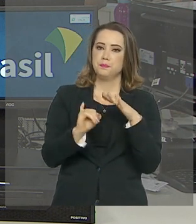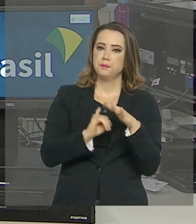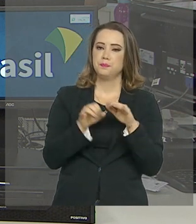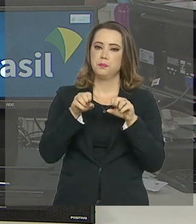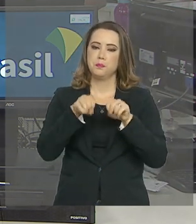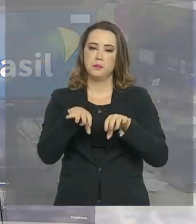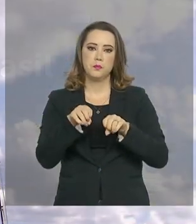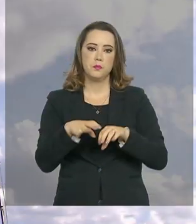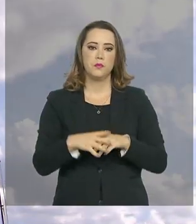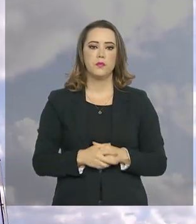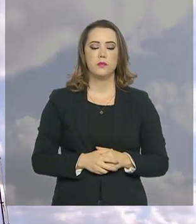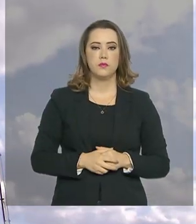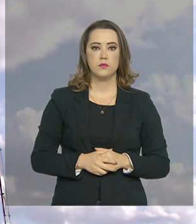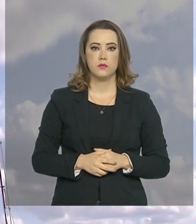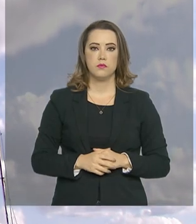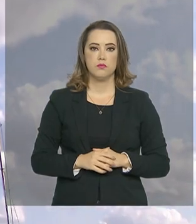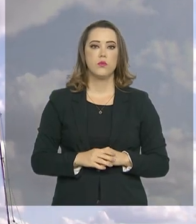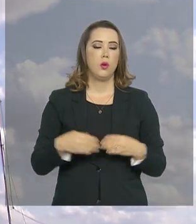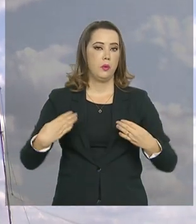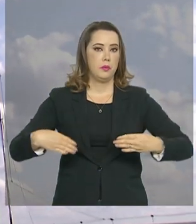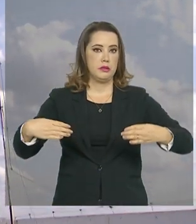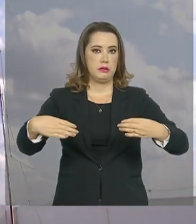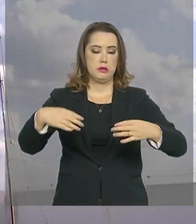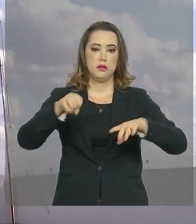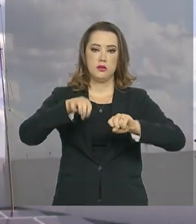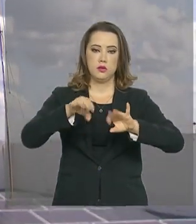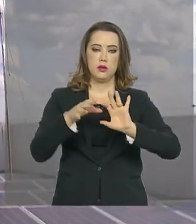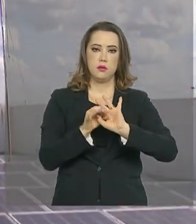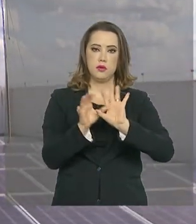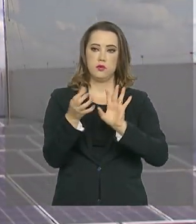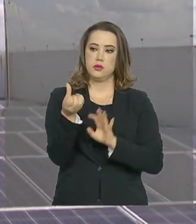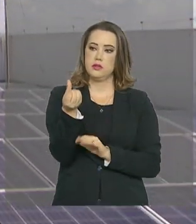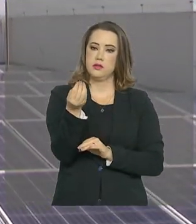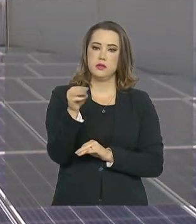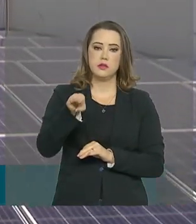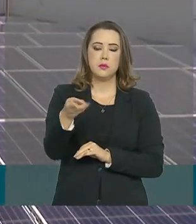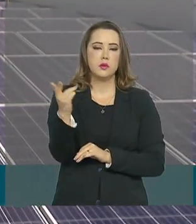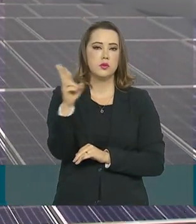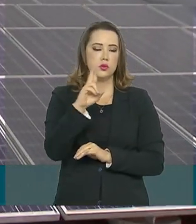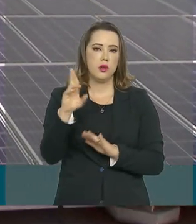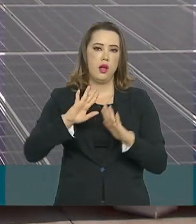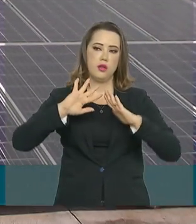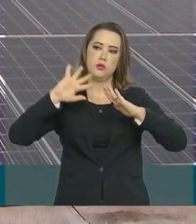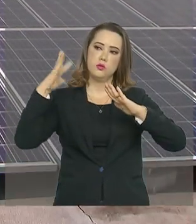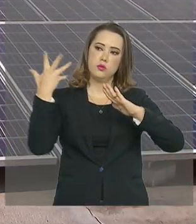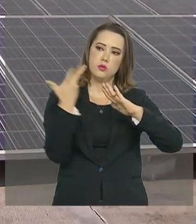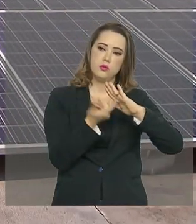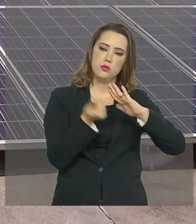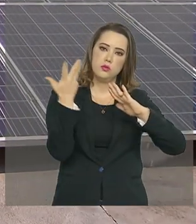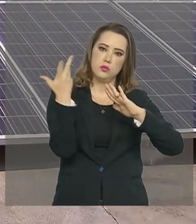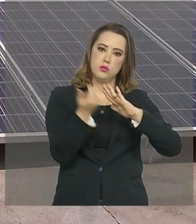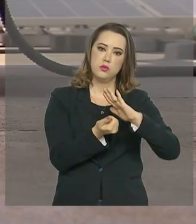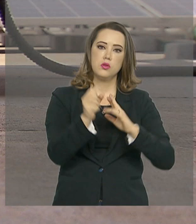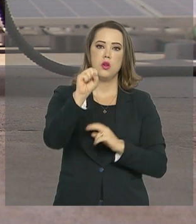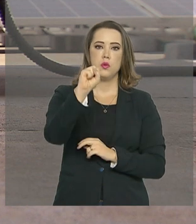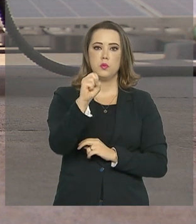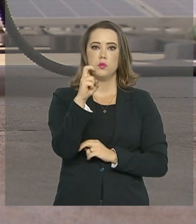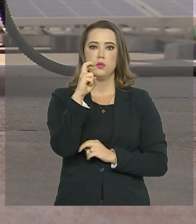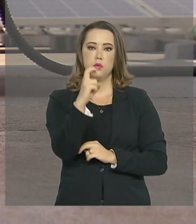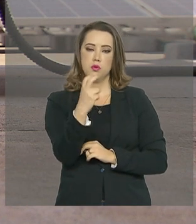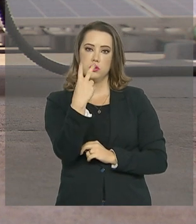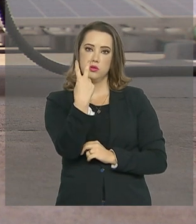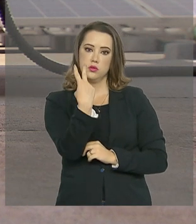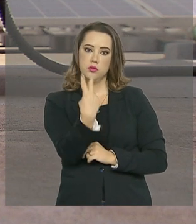O MEC liberou R 60 milhões para a instalação de 852 usinas